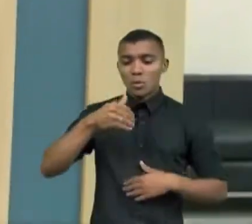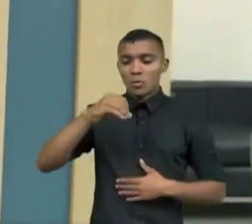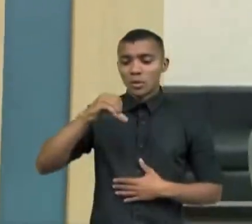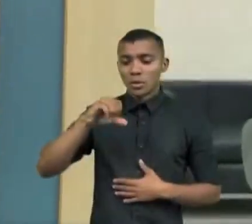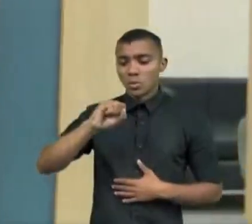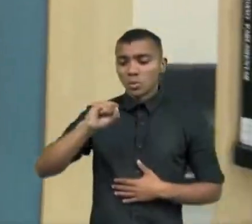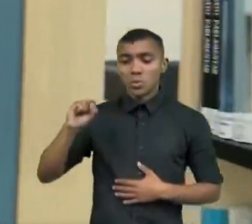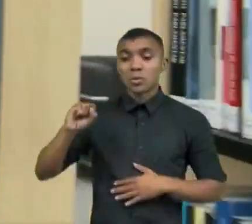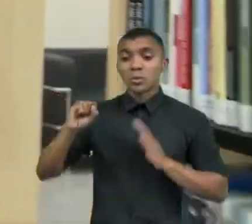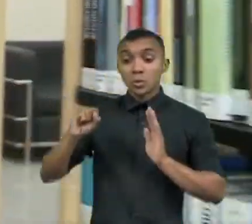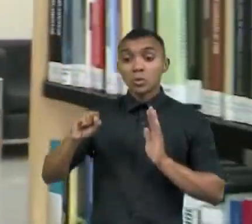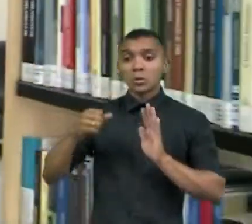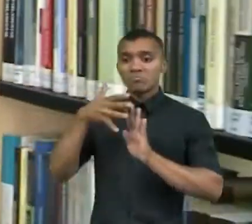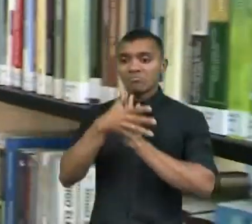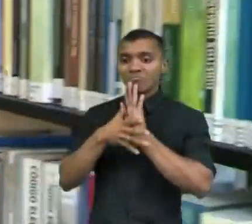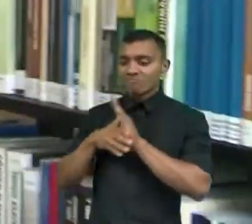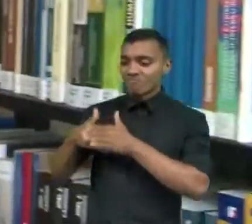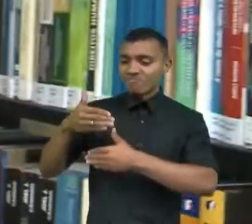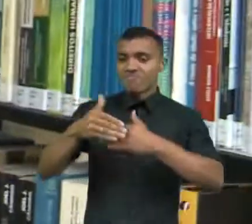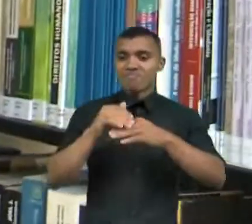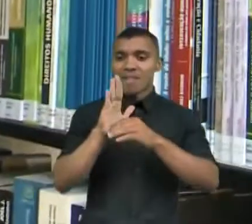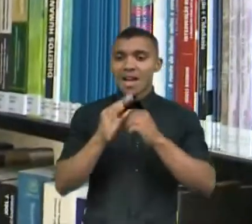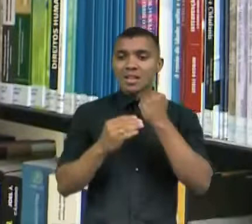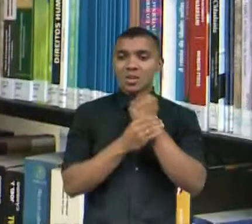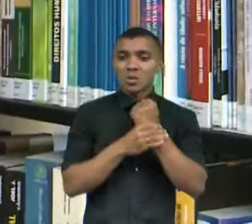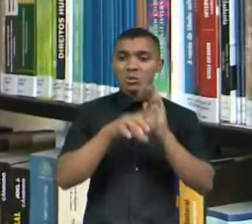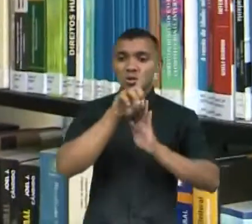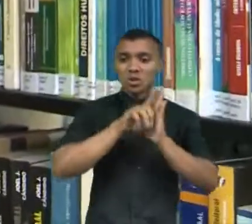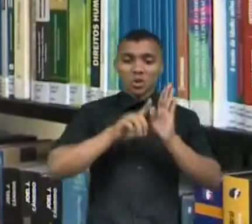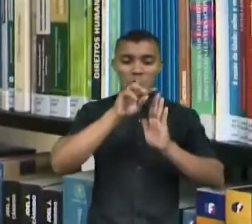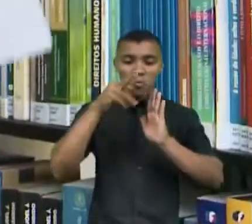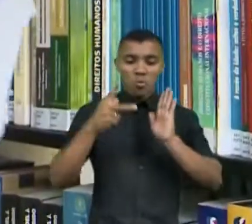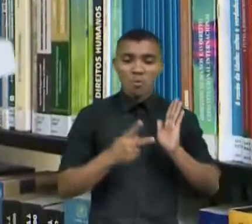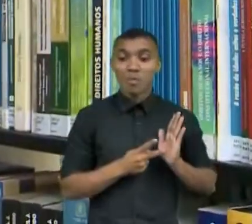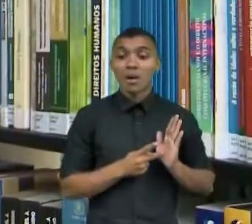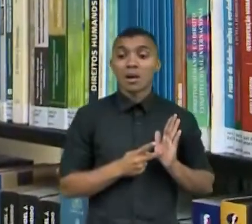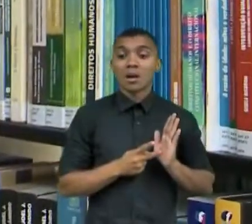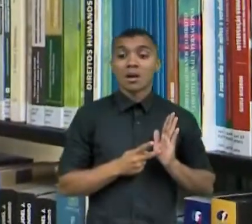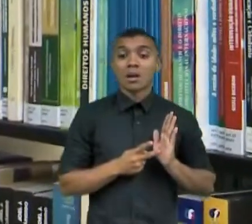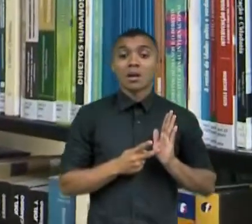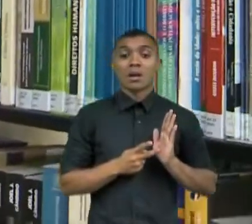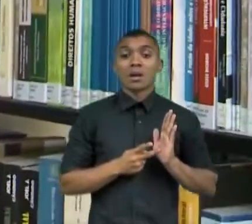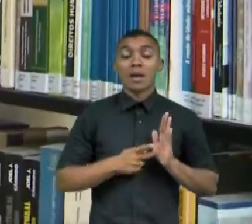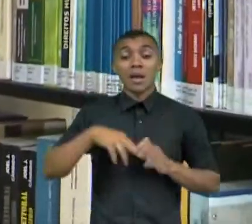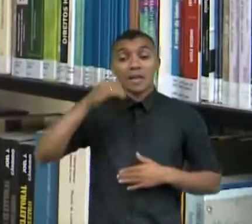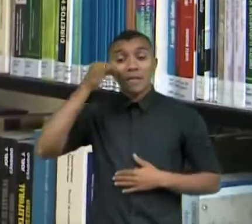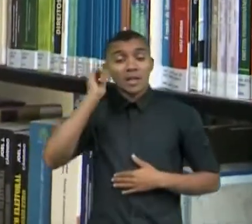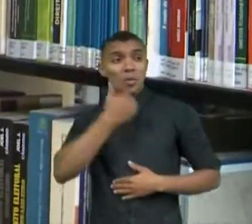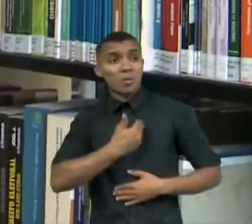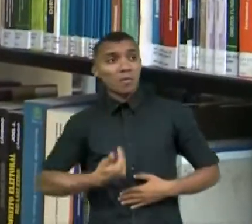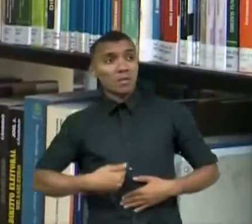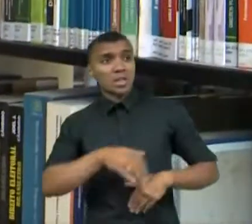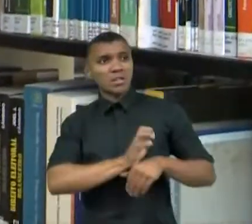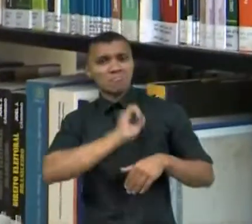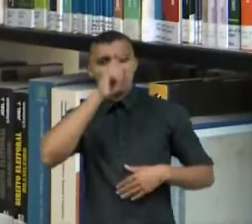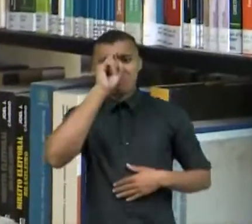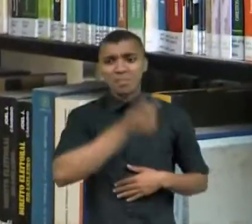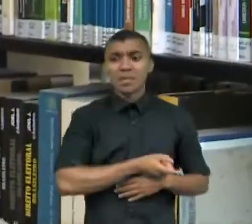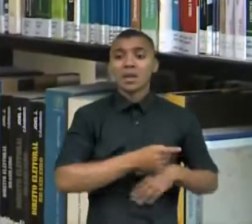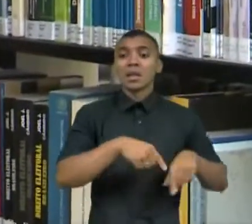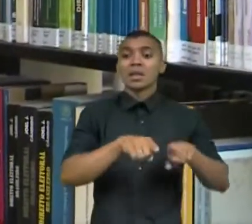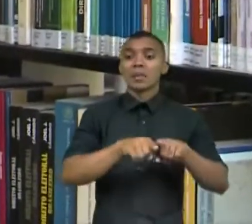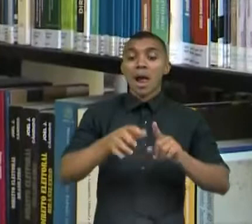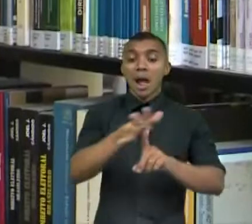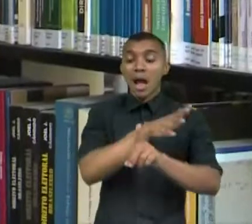avanços com a garantia dos direitos humanos contra a arbitrariedade do Estado, a proibição da tortura,